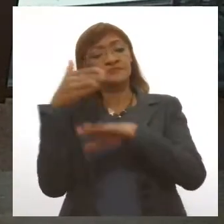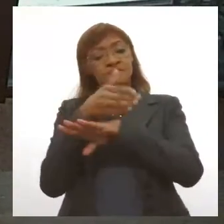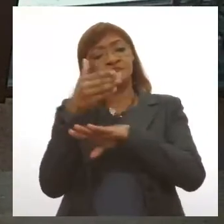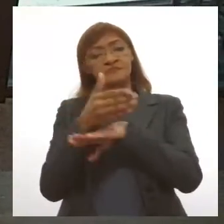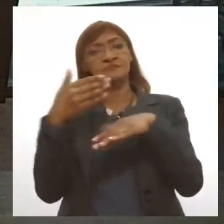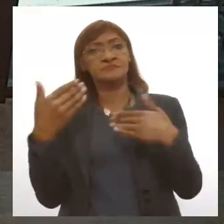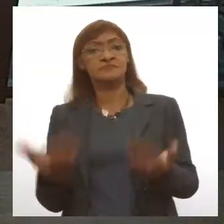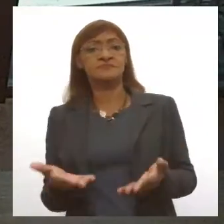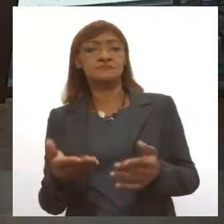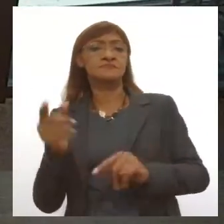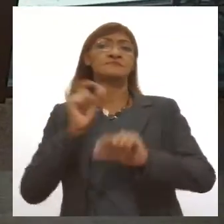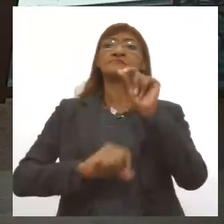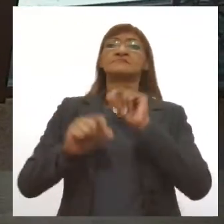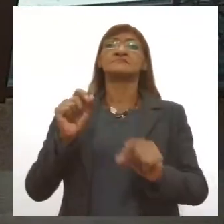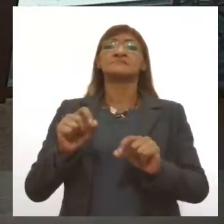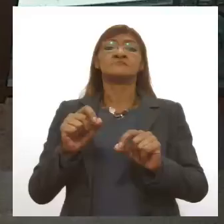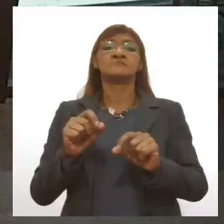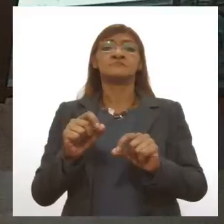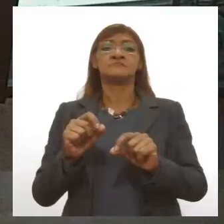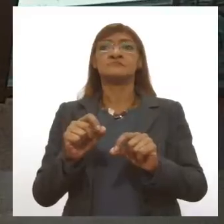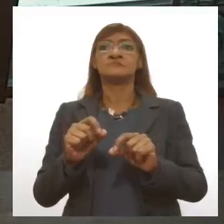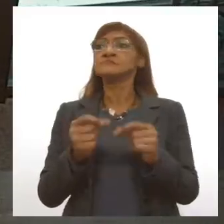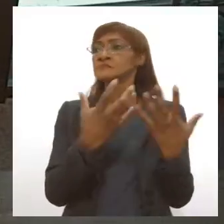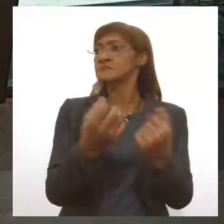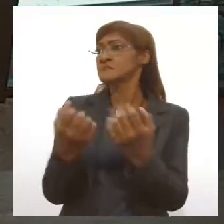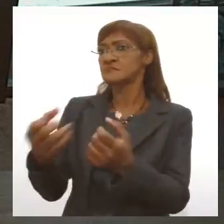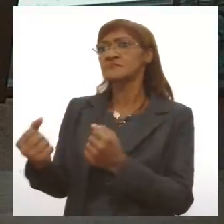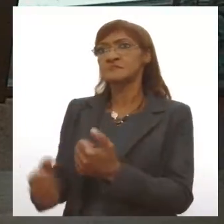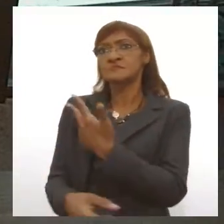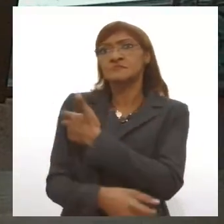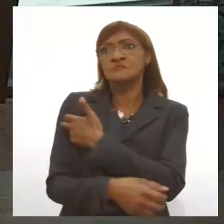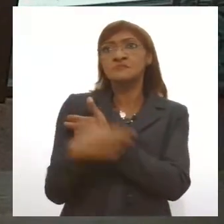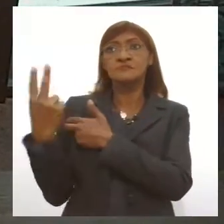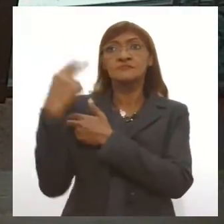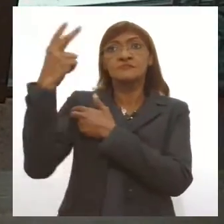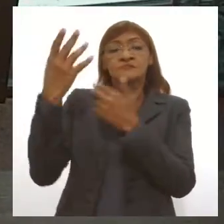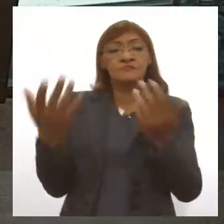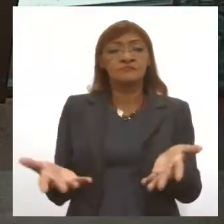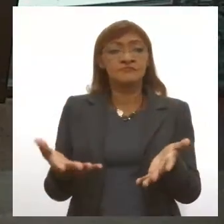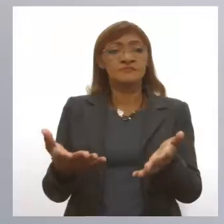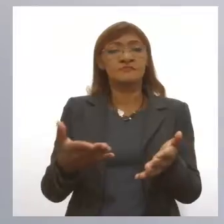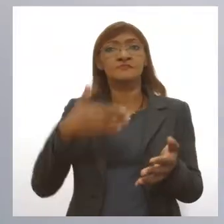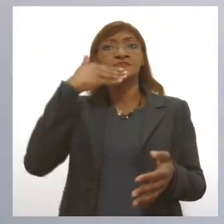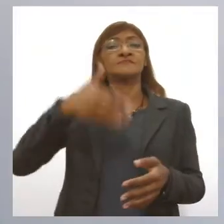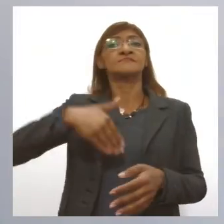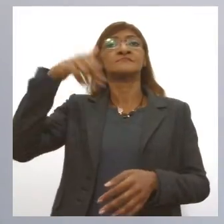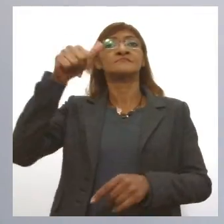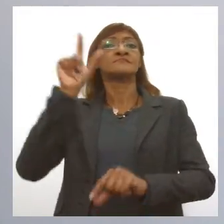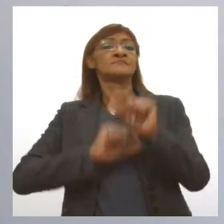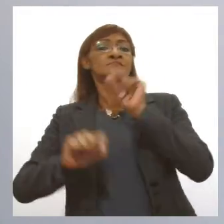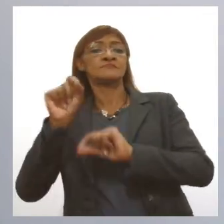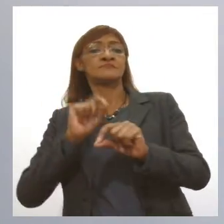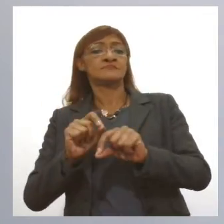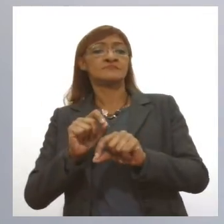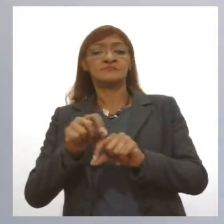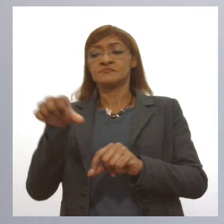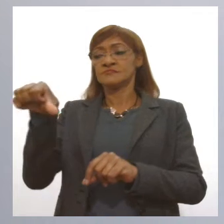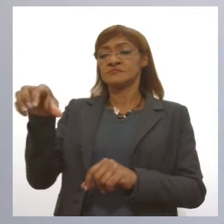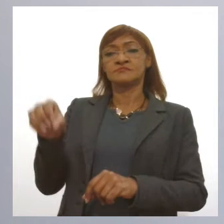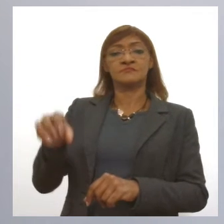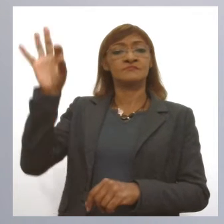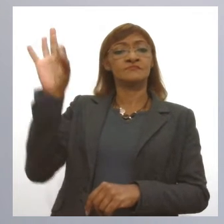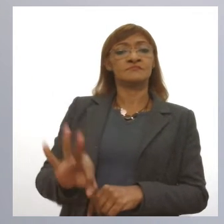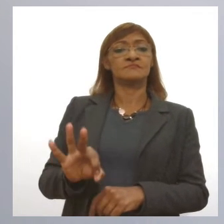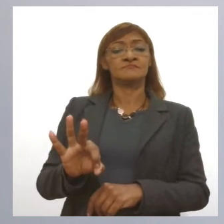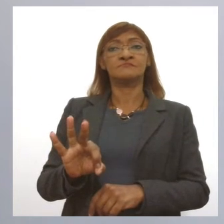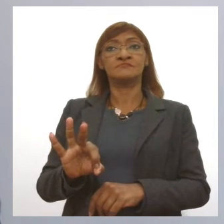se deve muito à adesão à vacina. Isso, mas Israel é o melhor exemplo ainda, você diminuiu 90% a taxa de